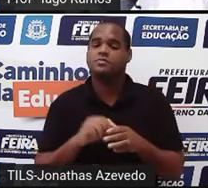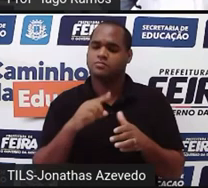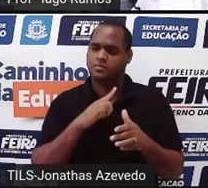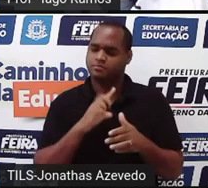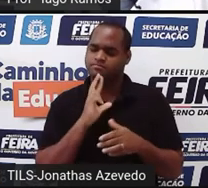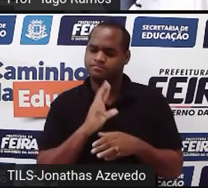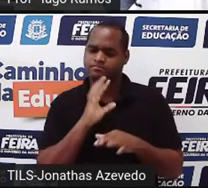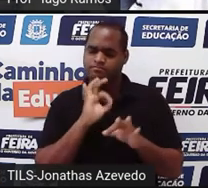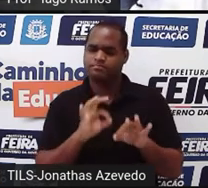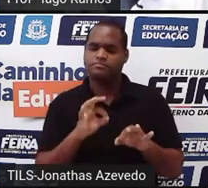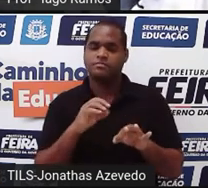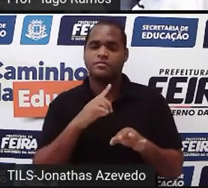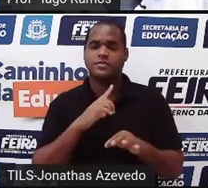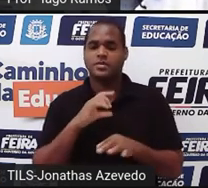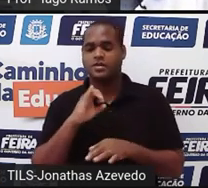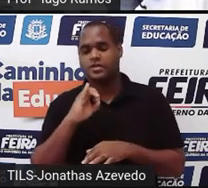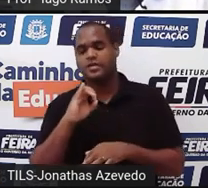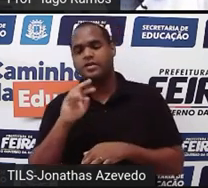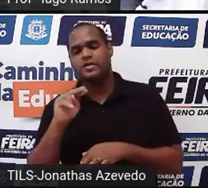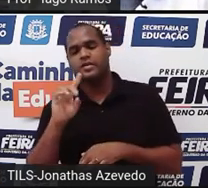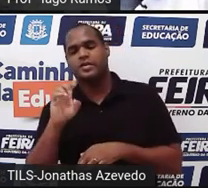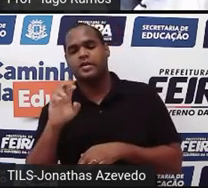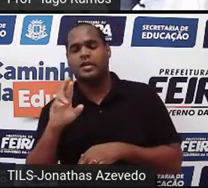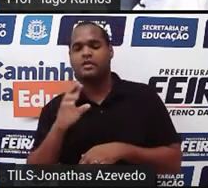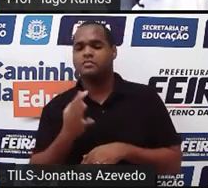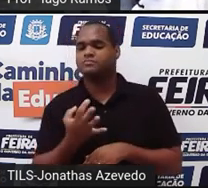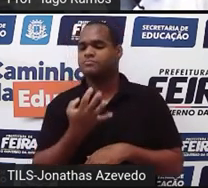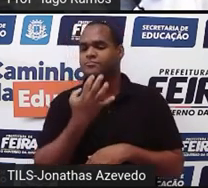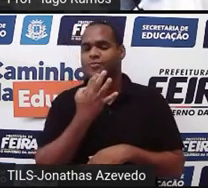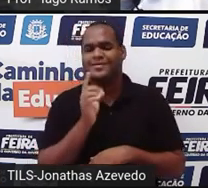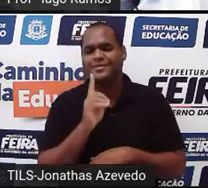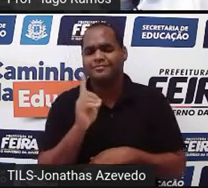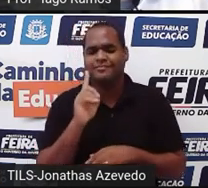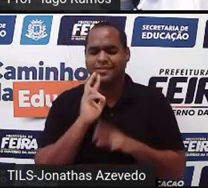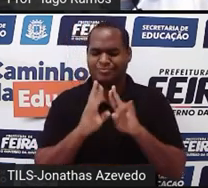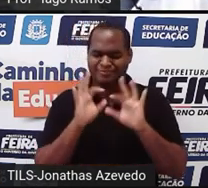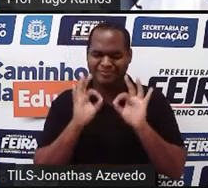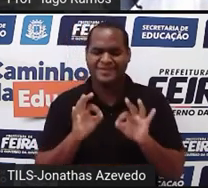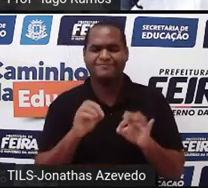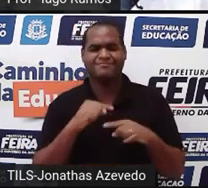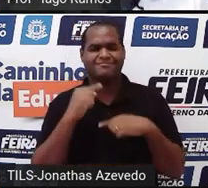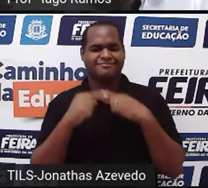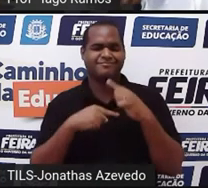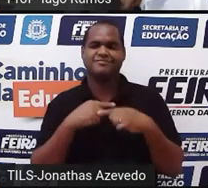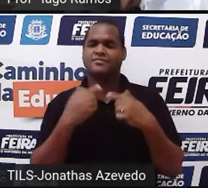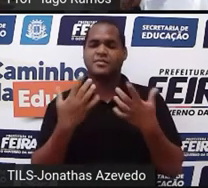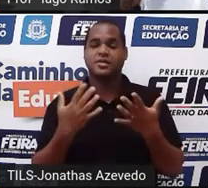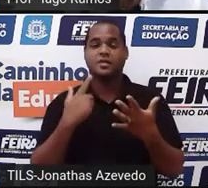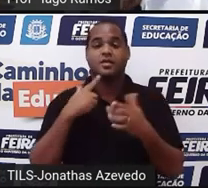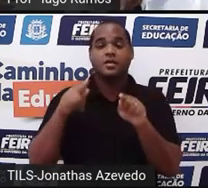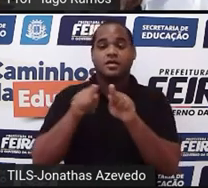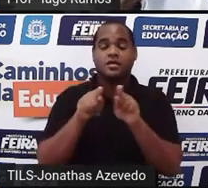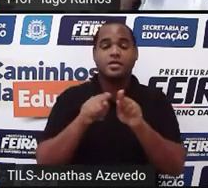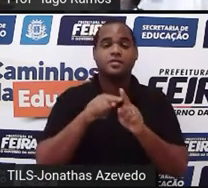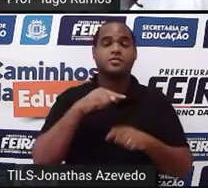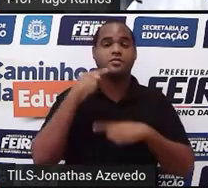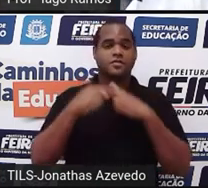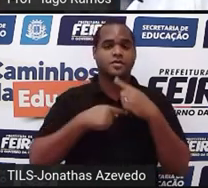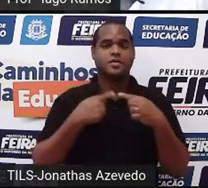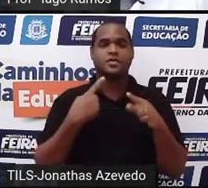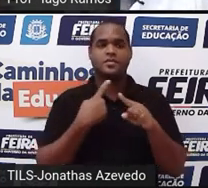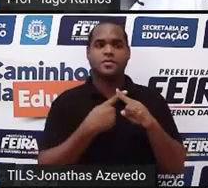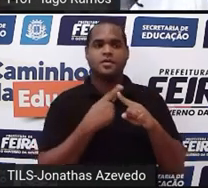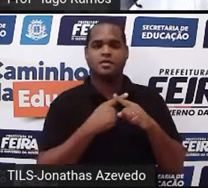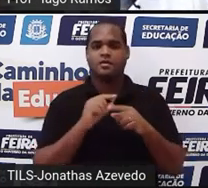solução. Indeterminado é porque eu não consigo determinar a solução. E eu não consigo determinar porque